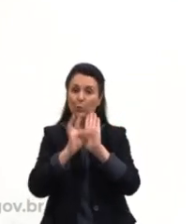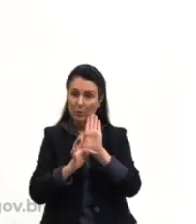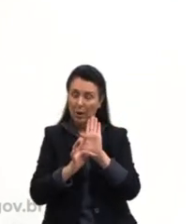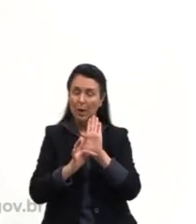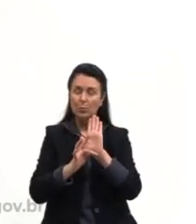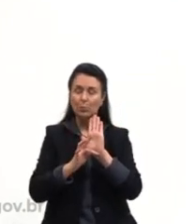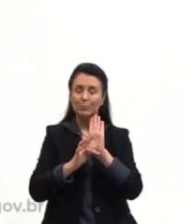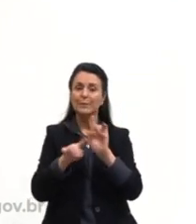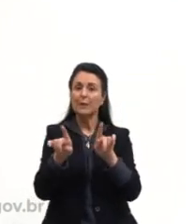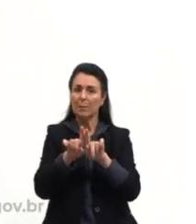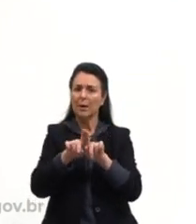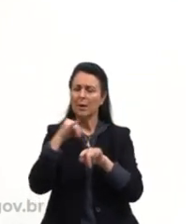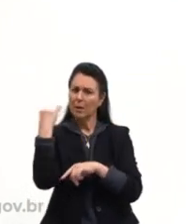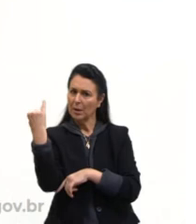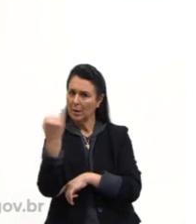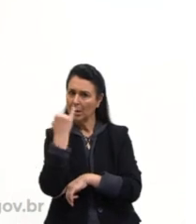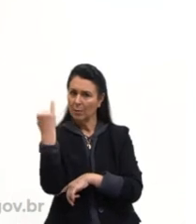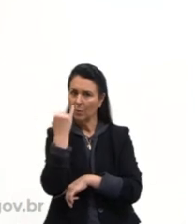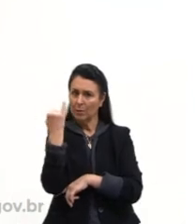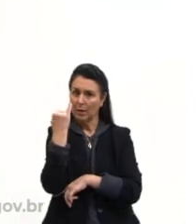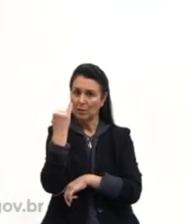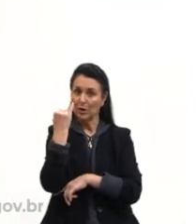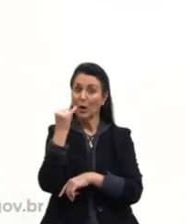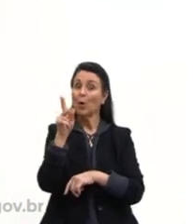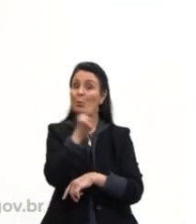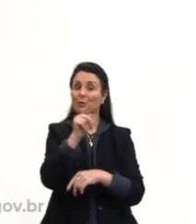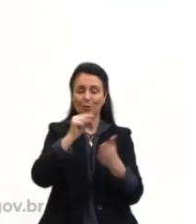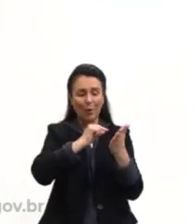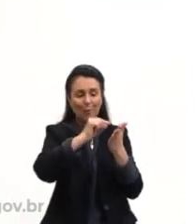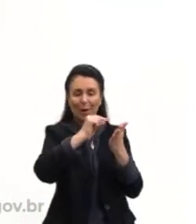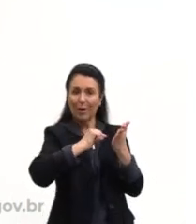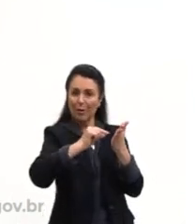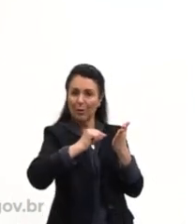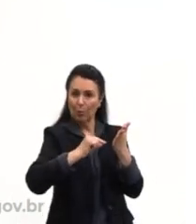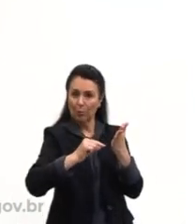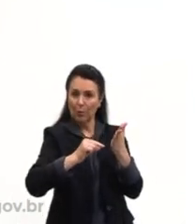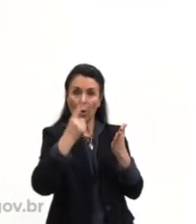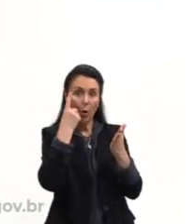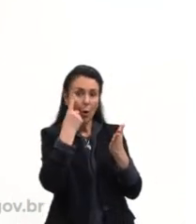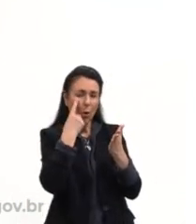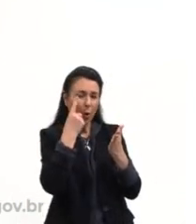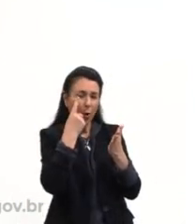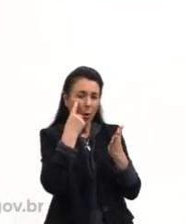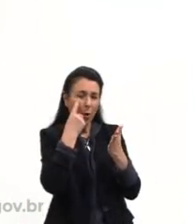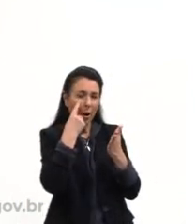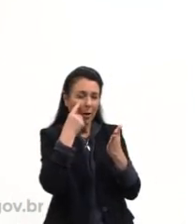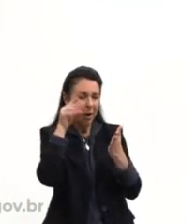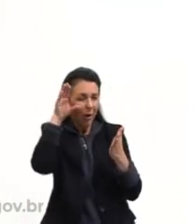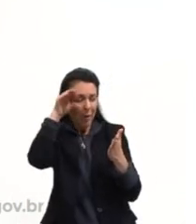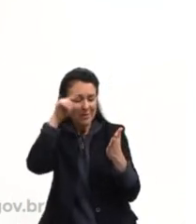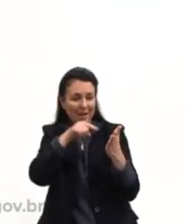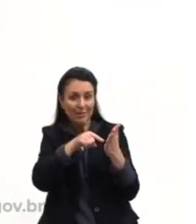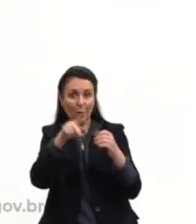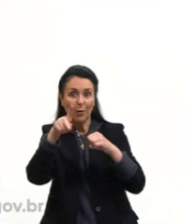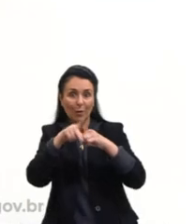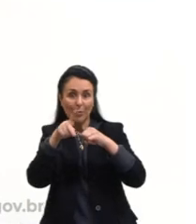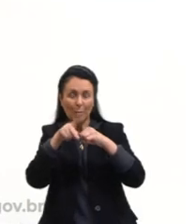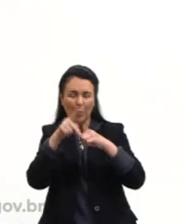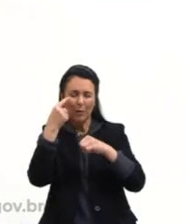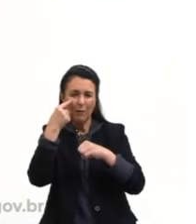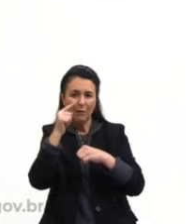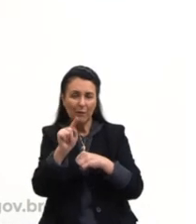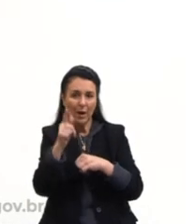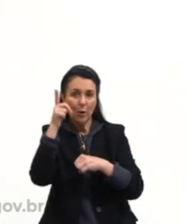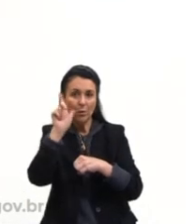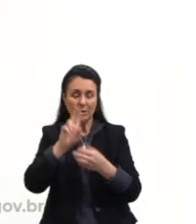Aí eu marquei vários pronomes, observem lá, por favor, na tela de vocês no YouTube. Observem esses pronomes aí e vejam se vocês